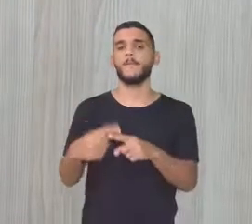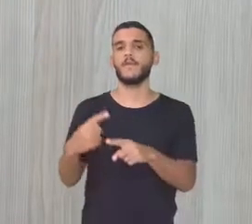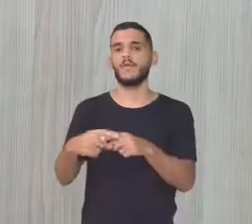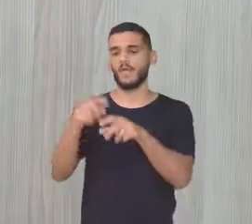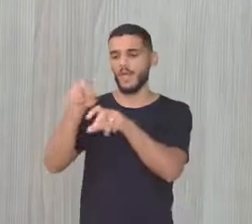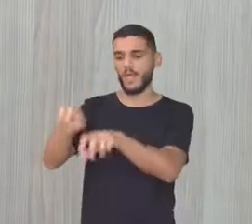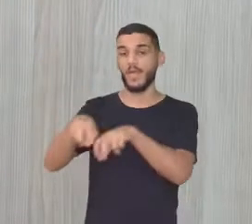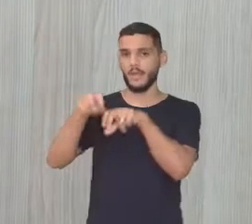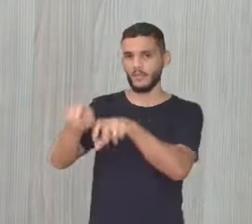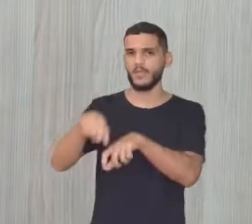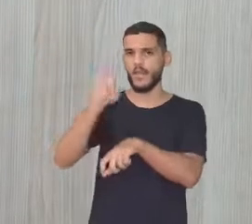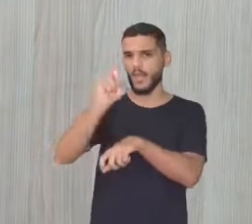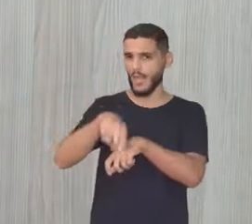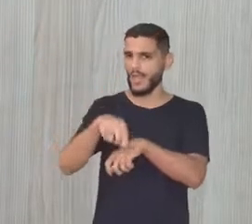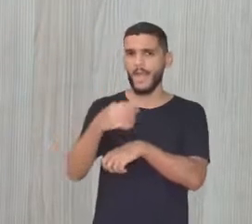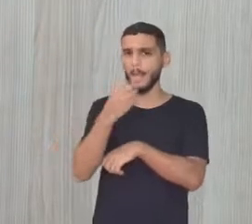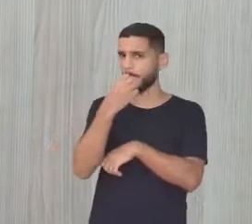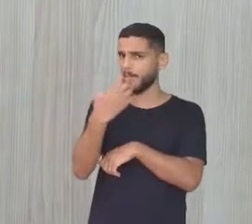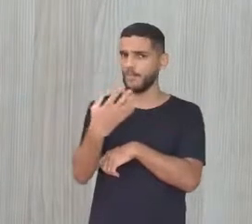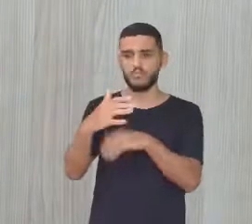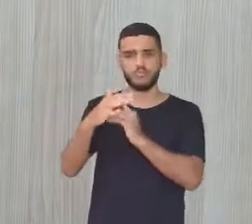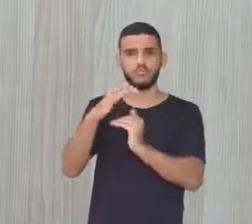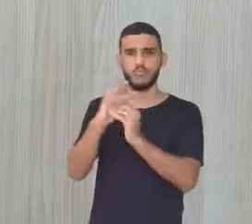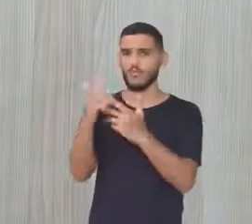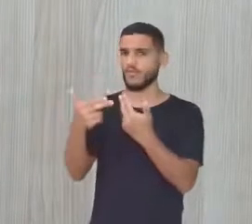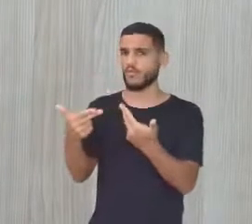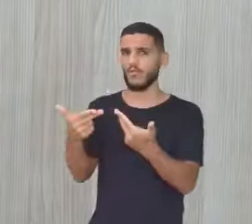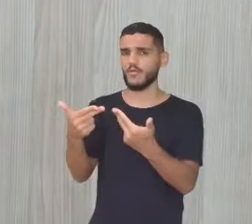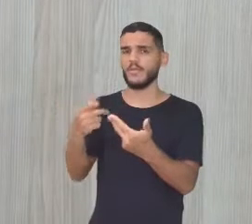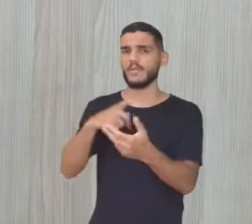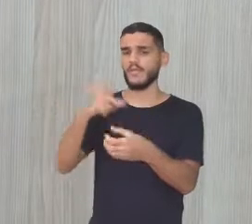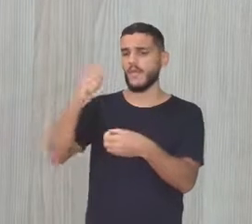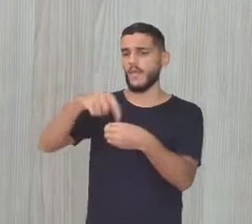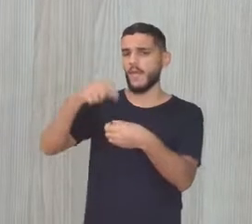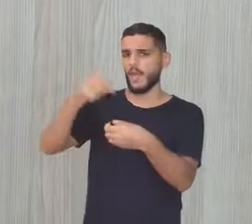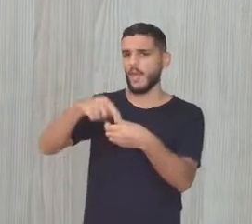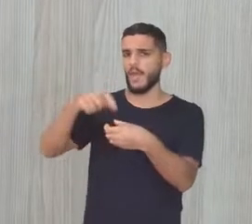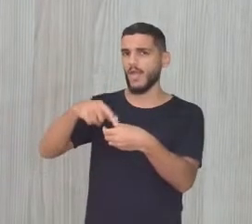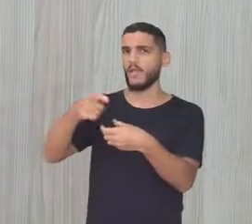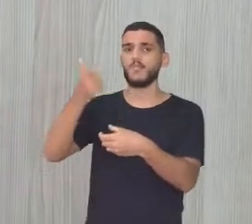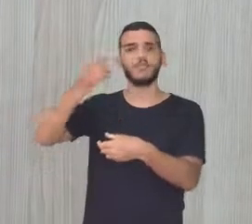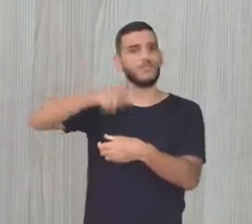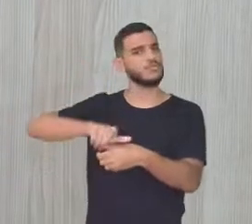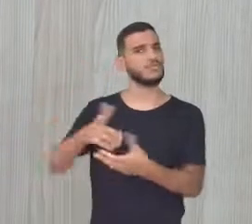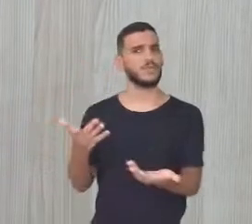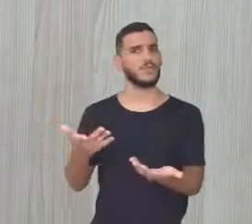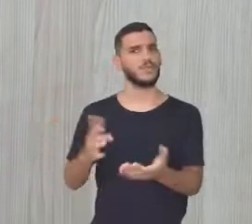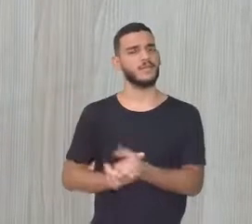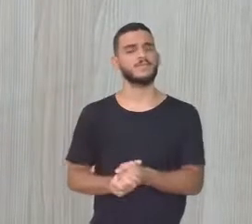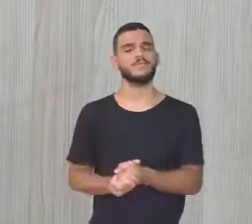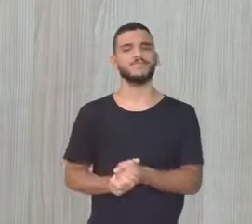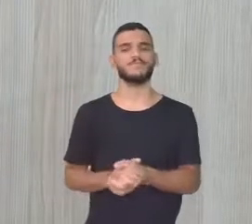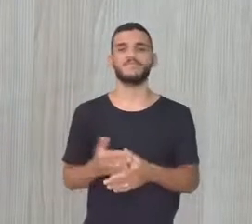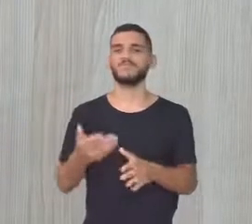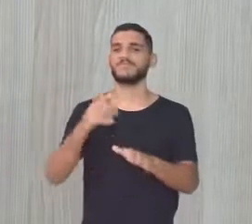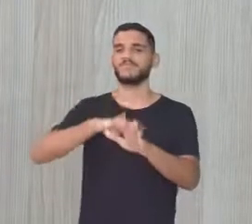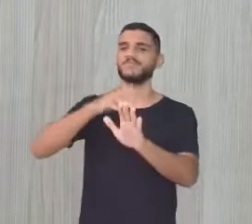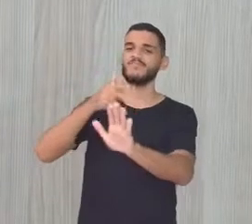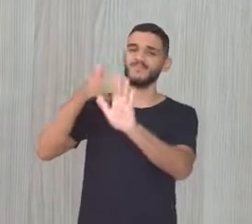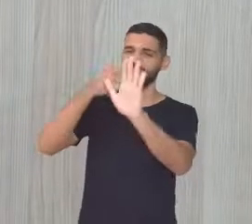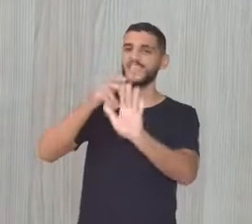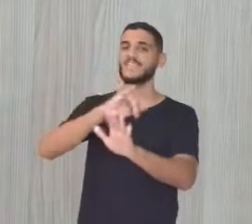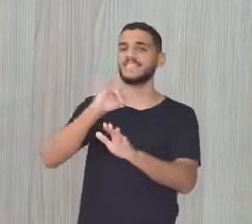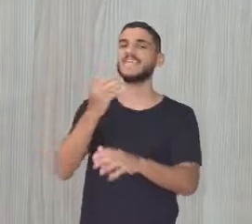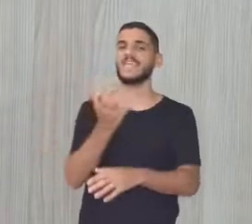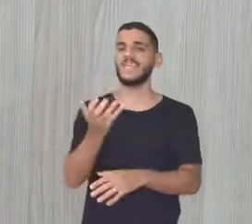fértil Tudo que planta lá dá Olha aí, Juninho Se tu quiser plantar lá em Noronha Vai-se embora para lá